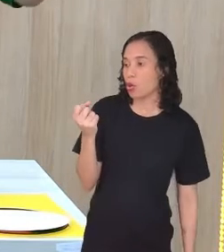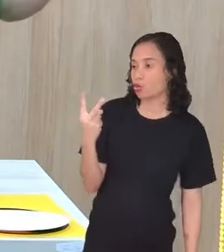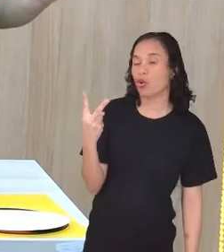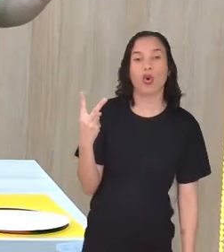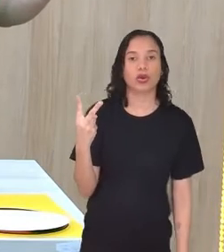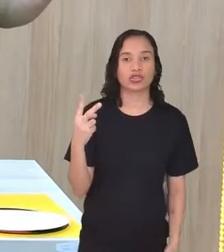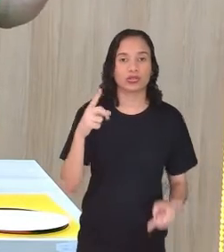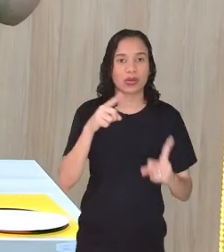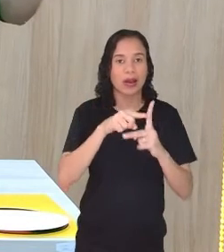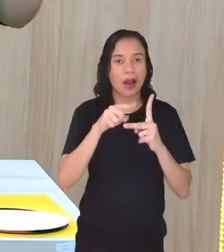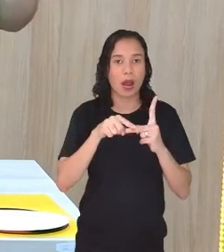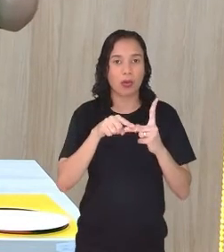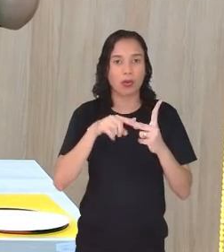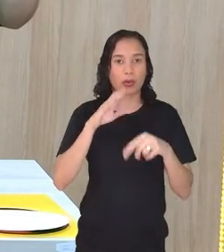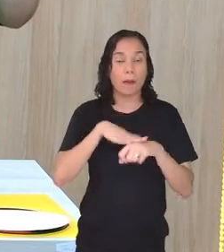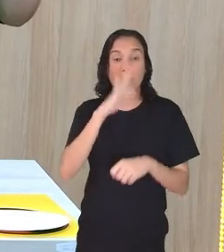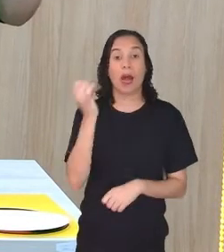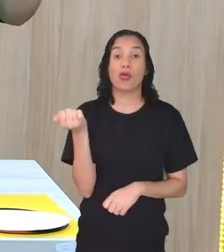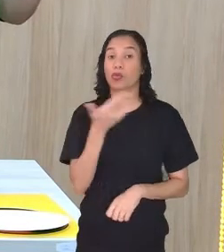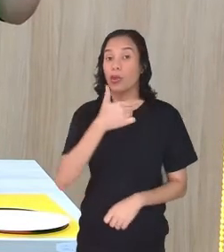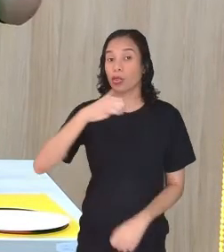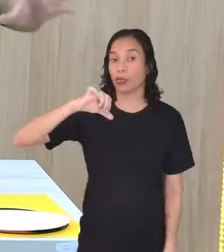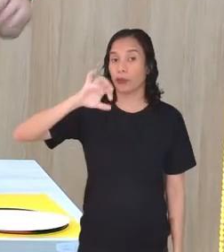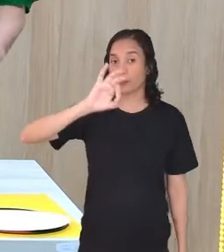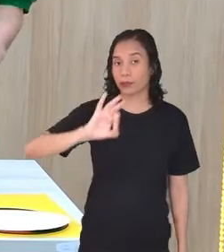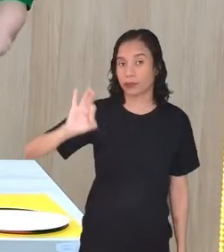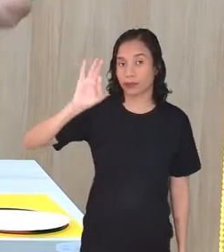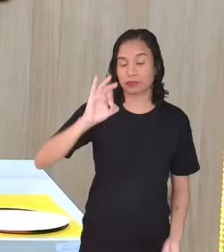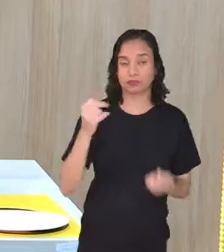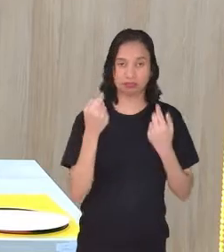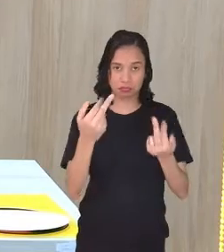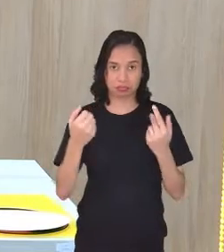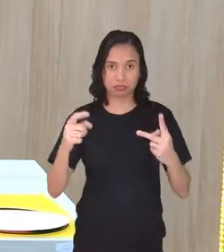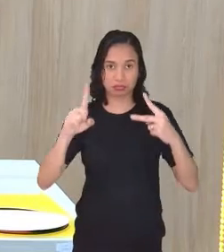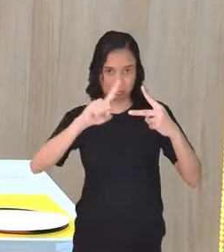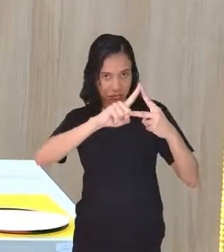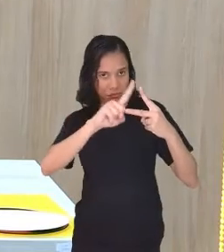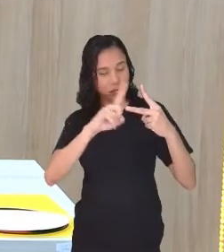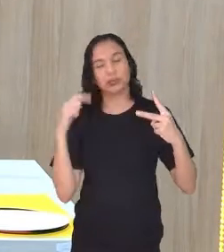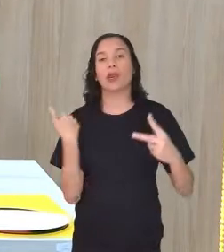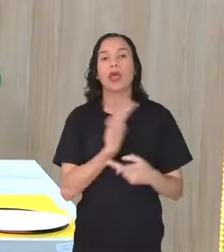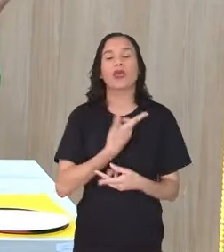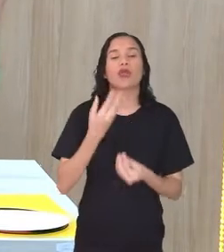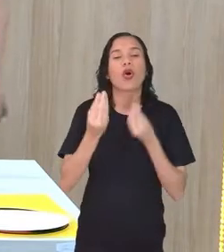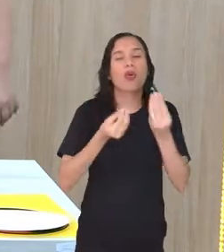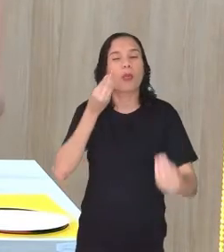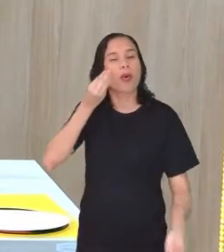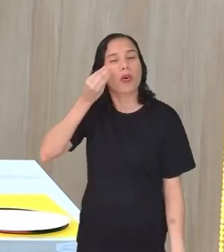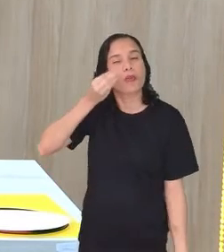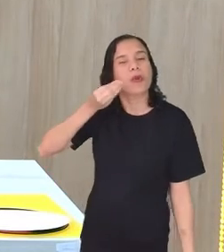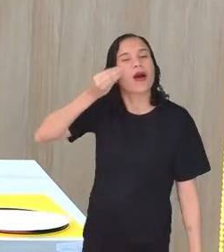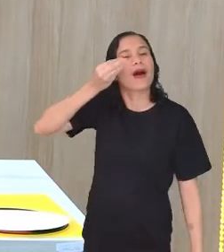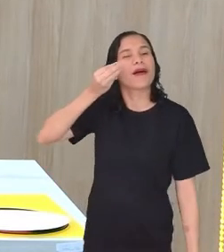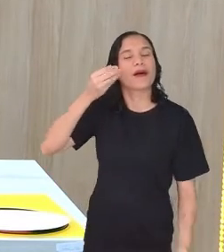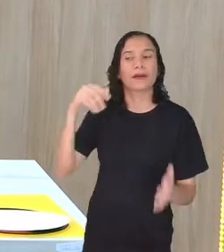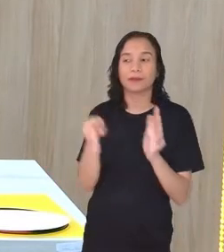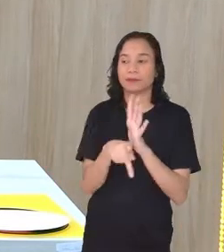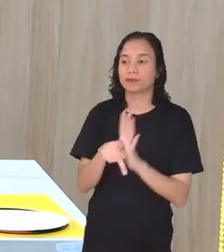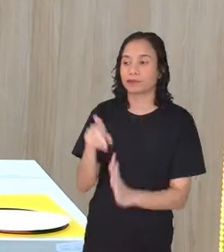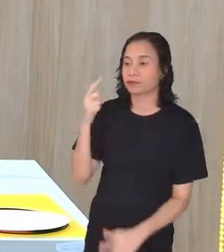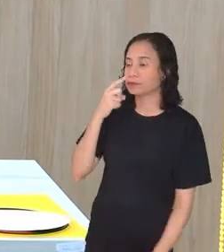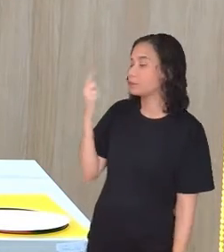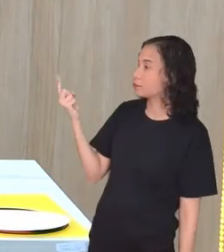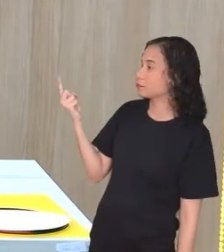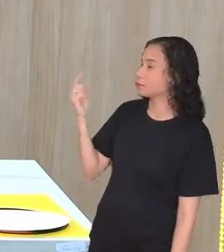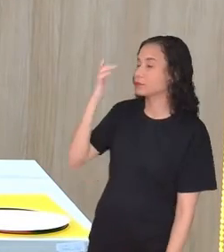maior que 90 graus no mesmo triângulo. E isso a gente vai fazer via experiência. Olha o meu esquadro